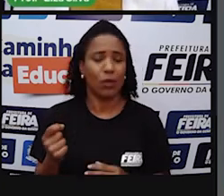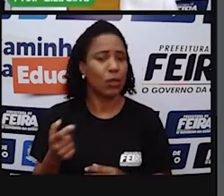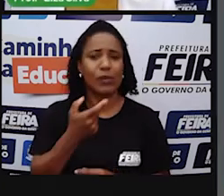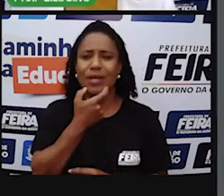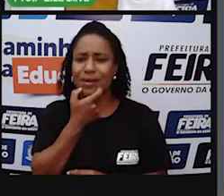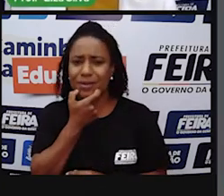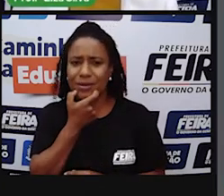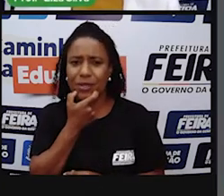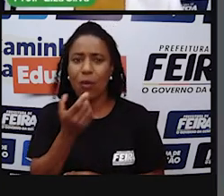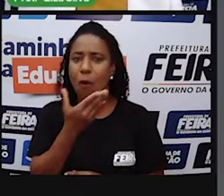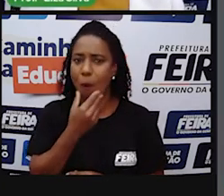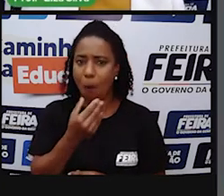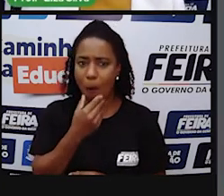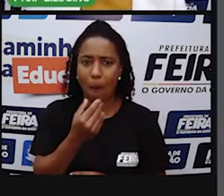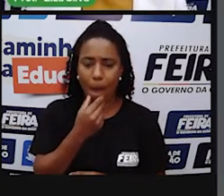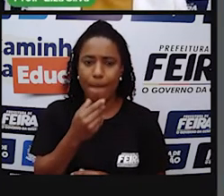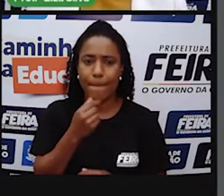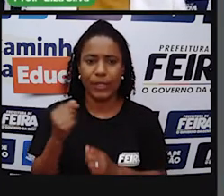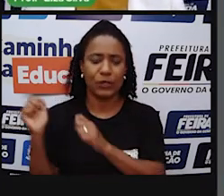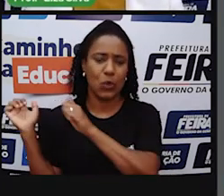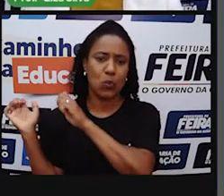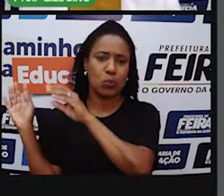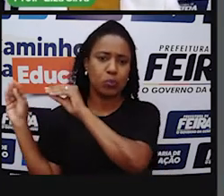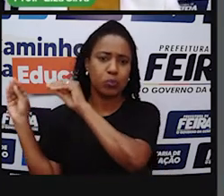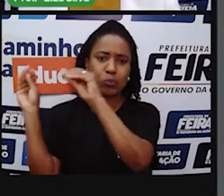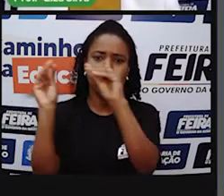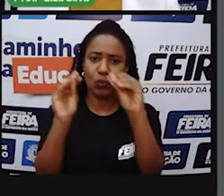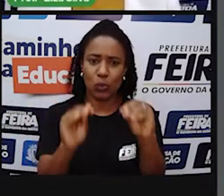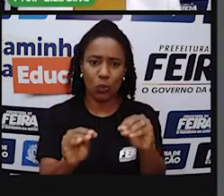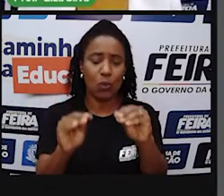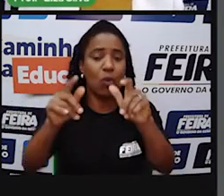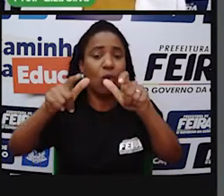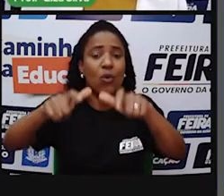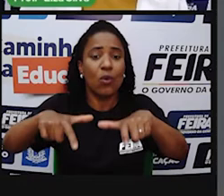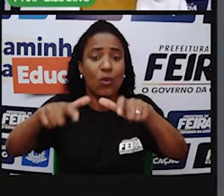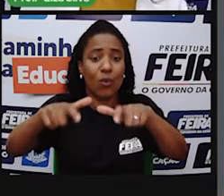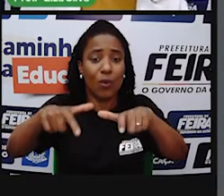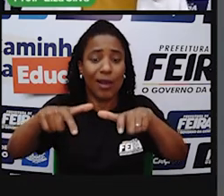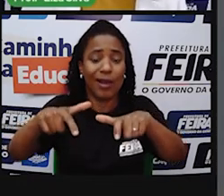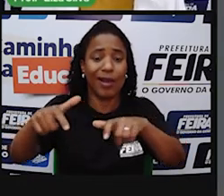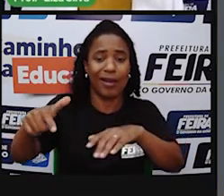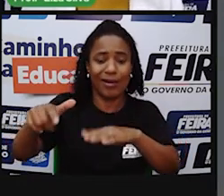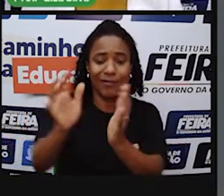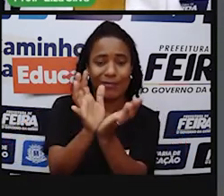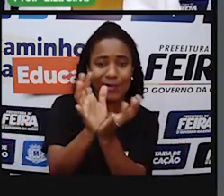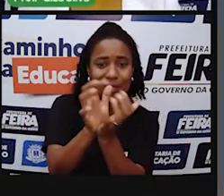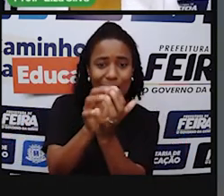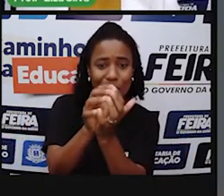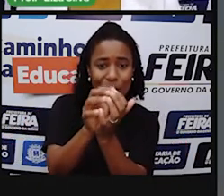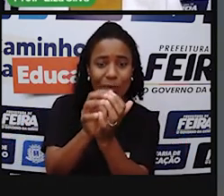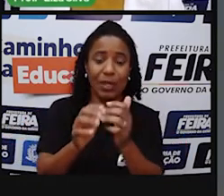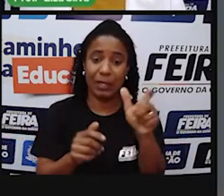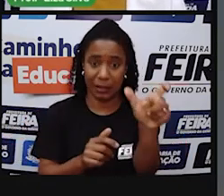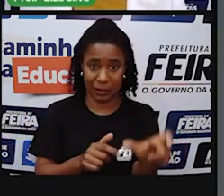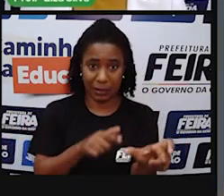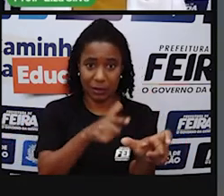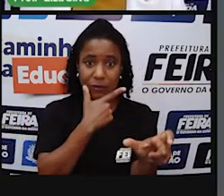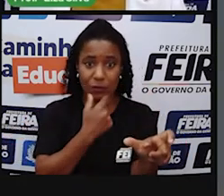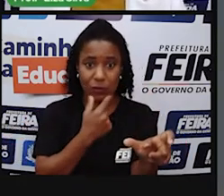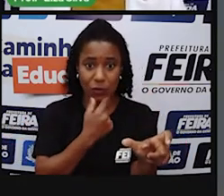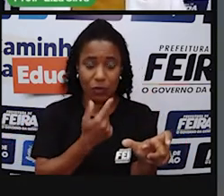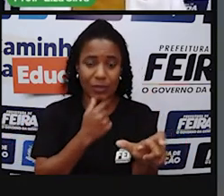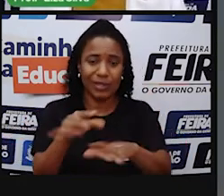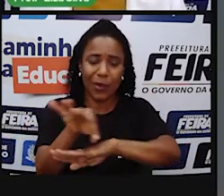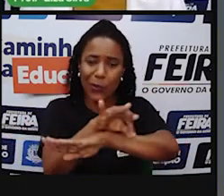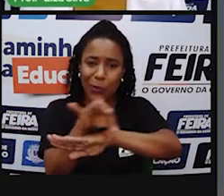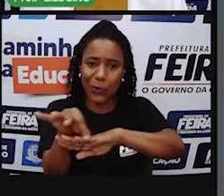britânicos se instalaram em Pernambuco Para construir uma ferrovia de nome Great Western